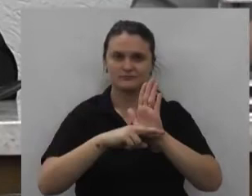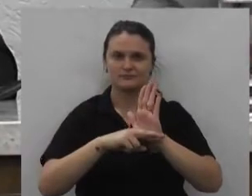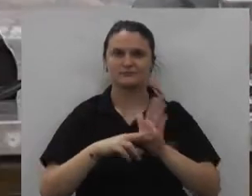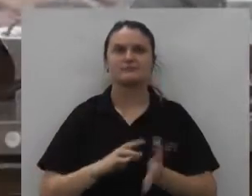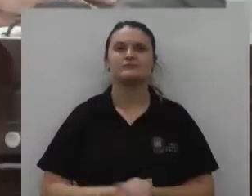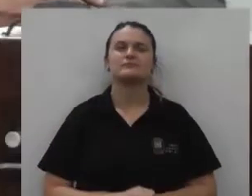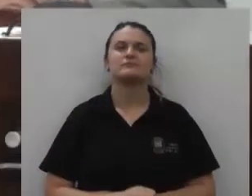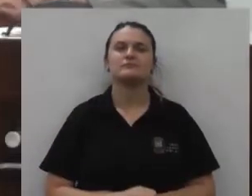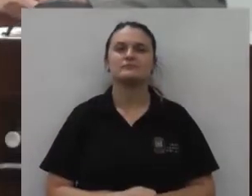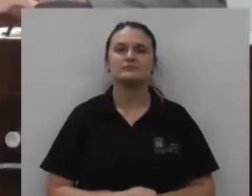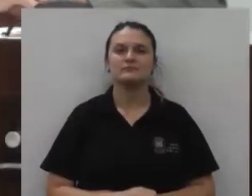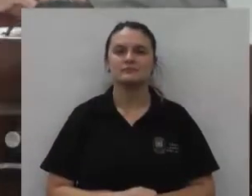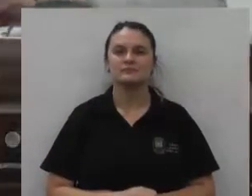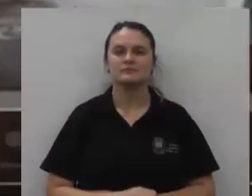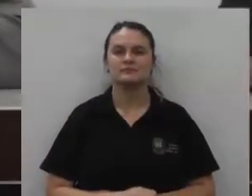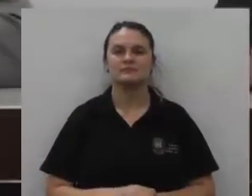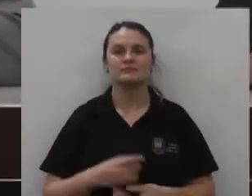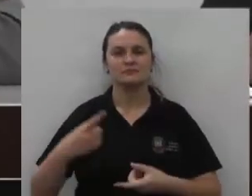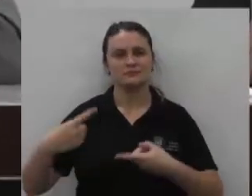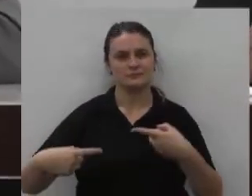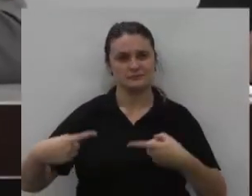é o parecer em discussão